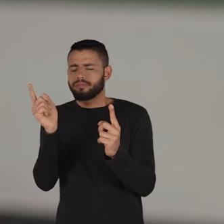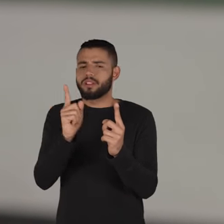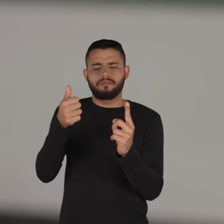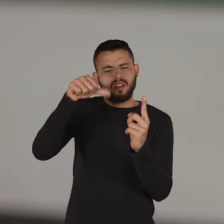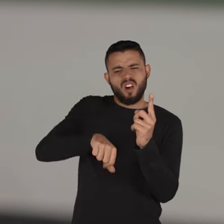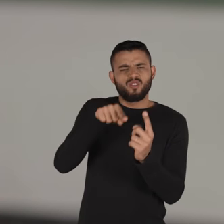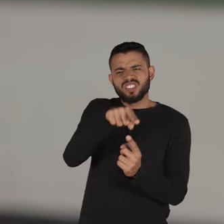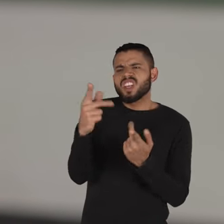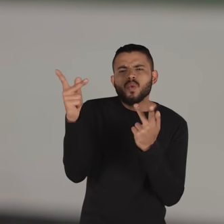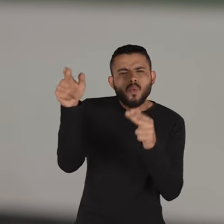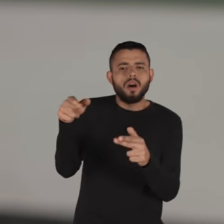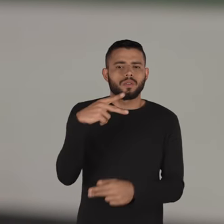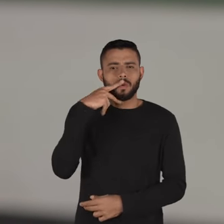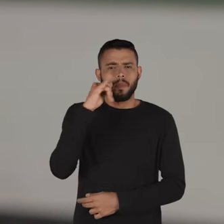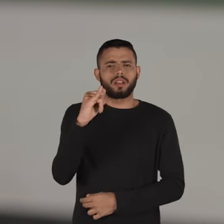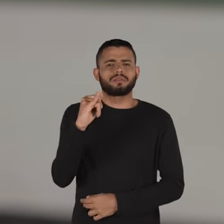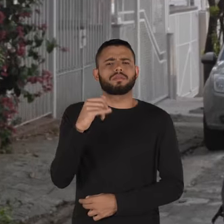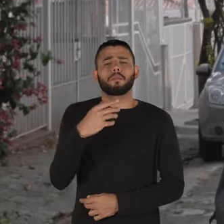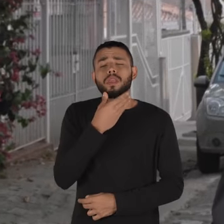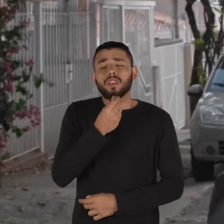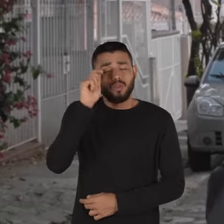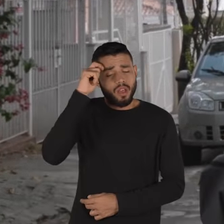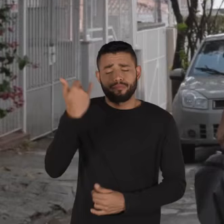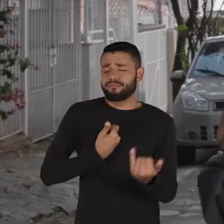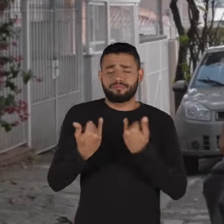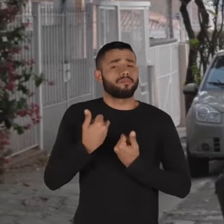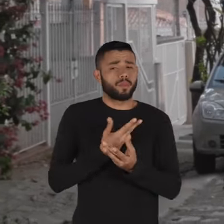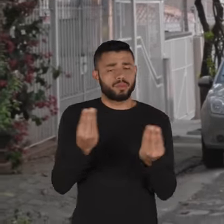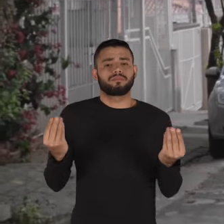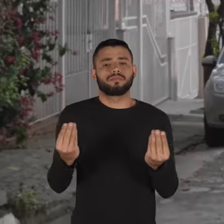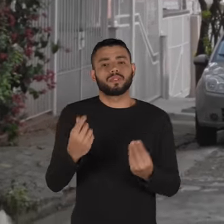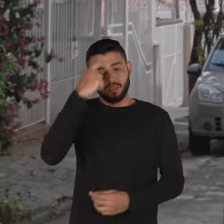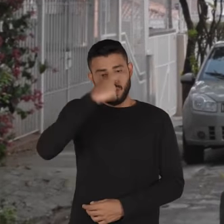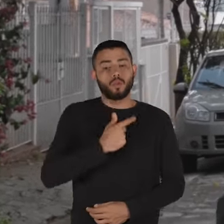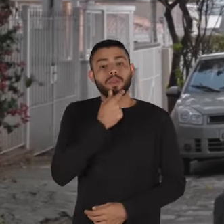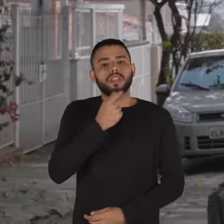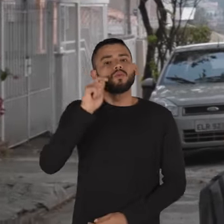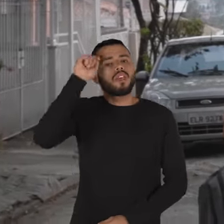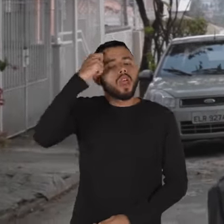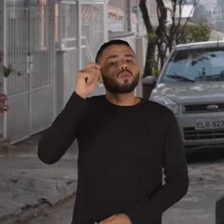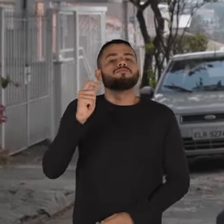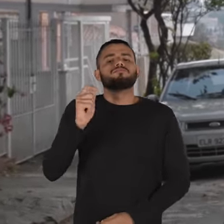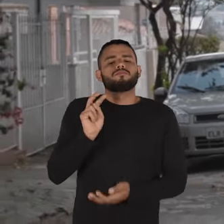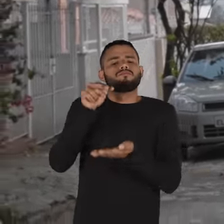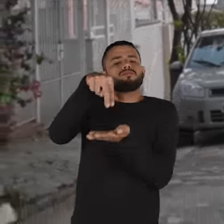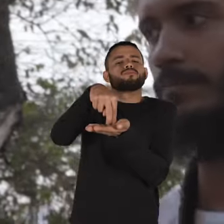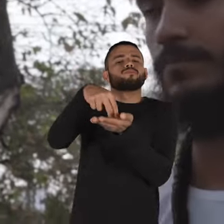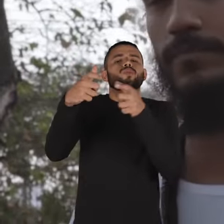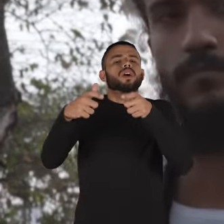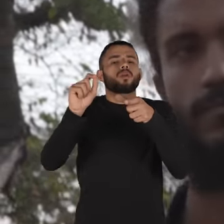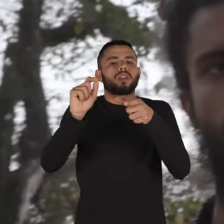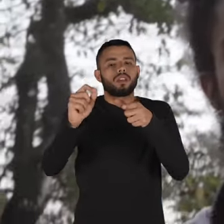Você é igual ao seu pai. Vários meninos negros ouvem isso. Ser um menino negro é estar nesse lugar onde